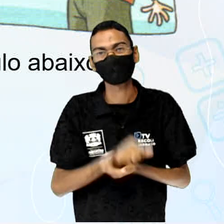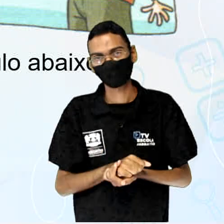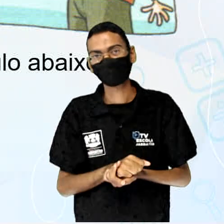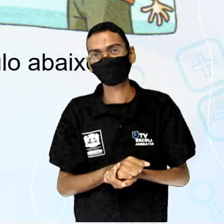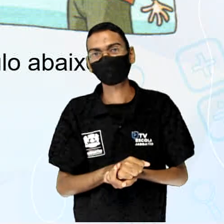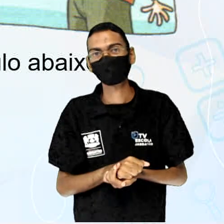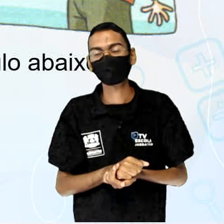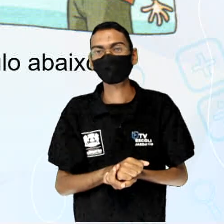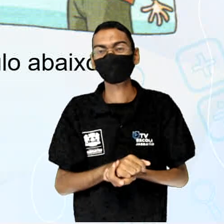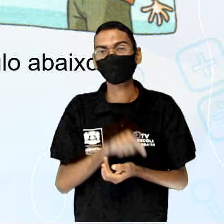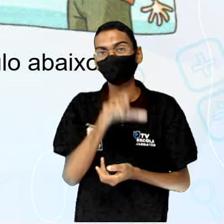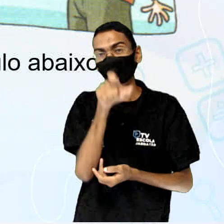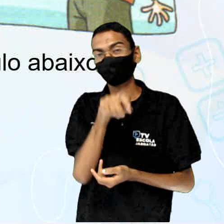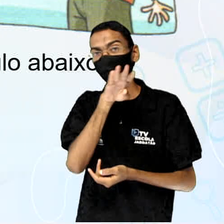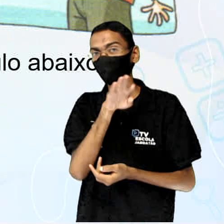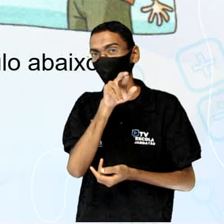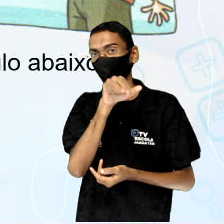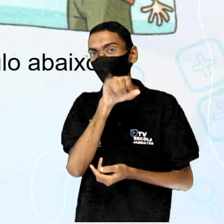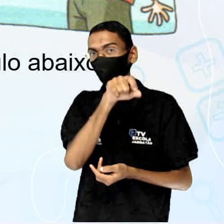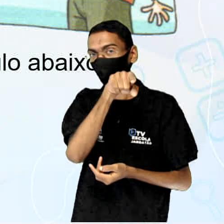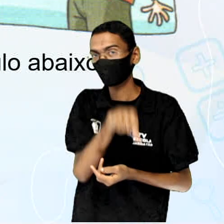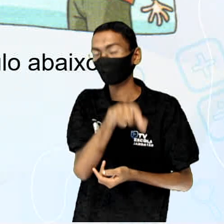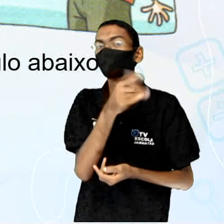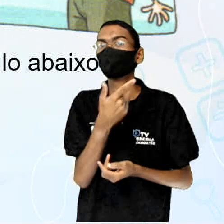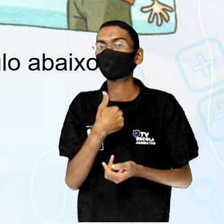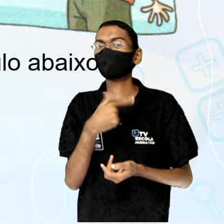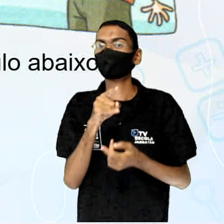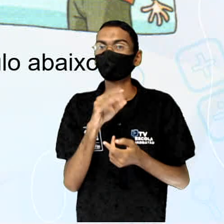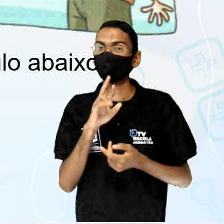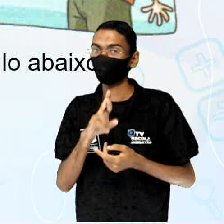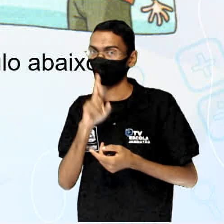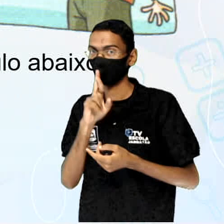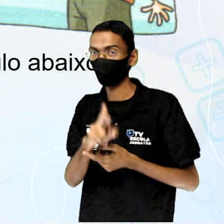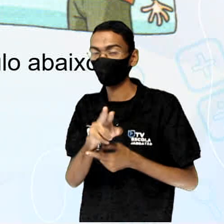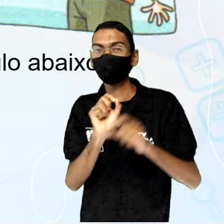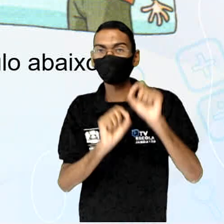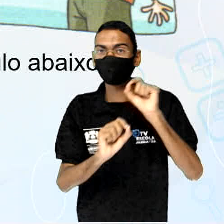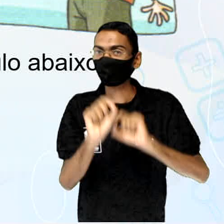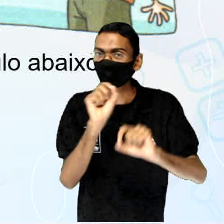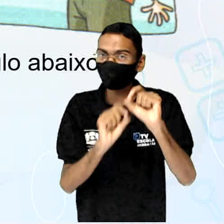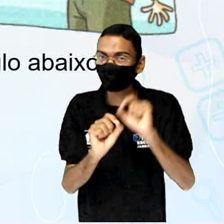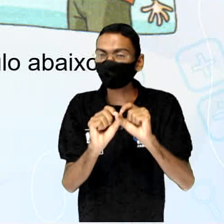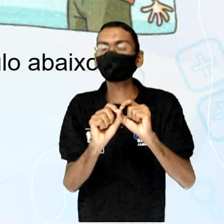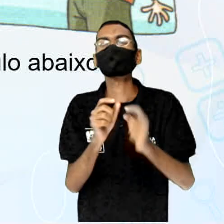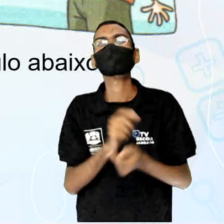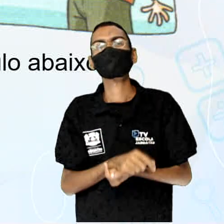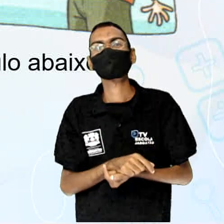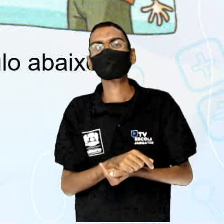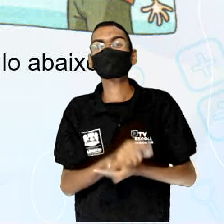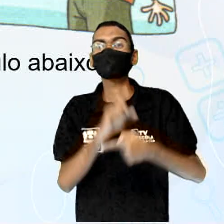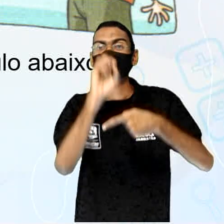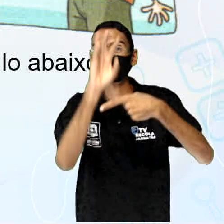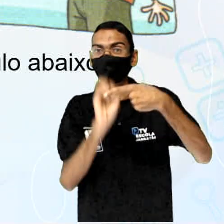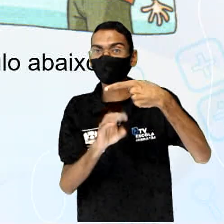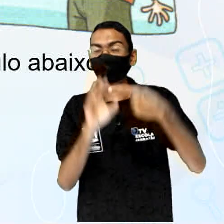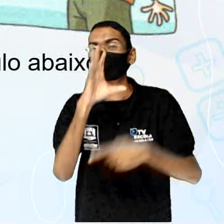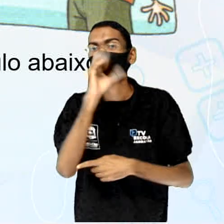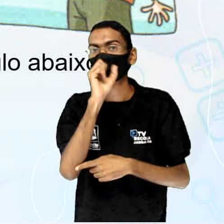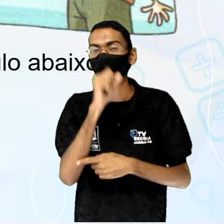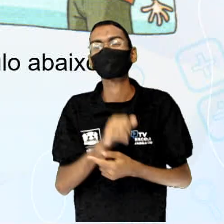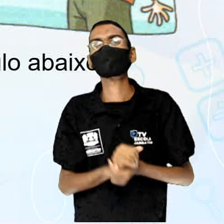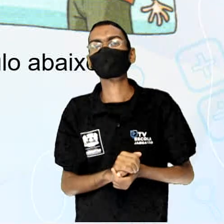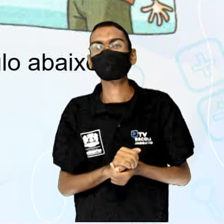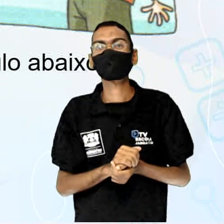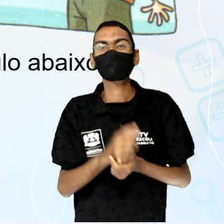sexto. Nós temos seis no denominador e um no numerador. Se o denominador é igual a seis,